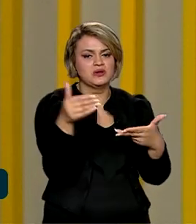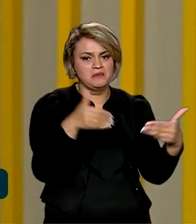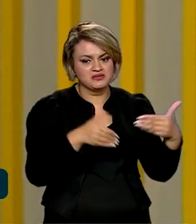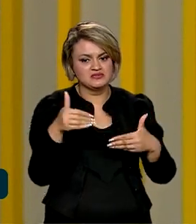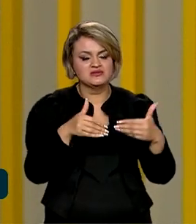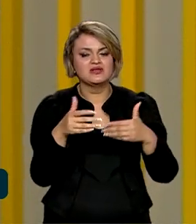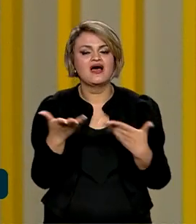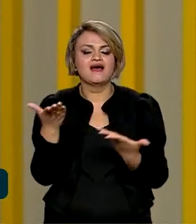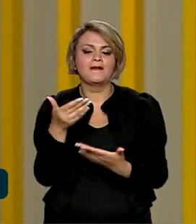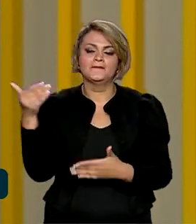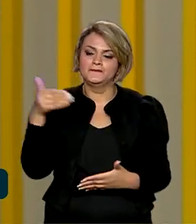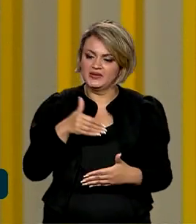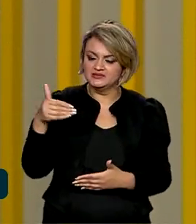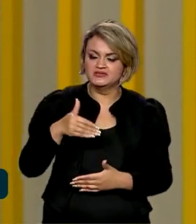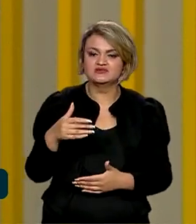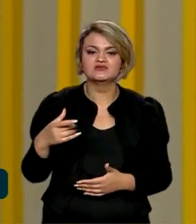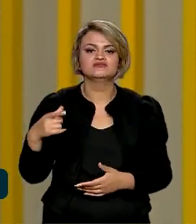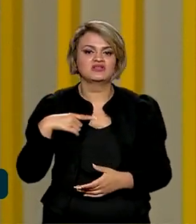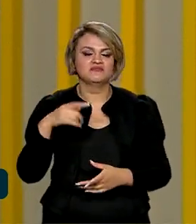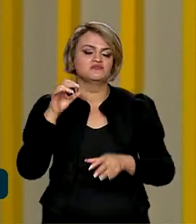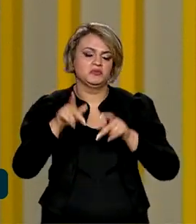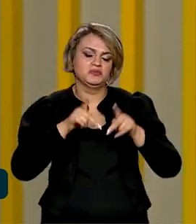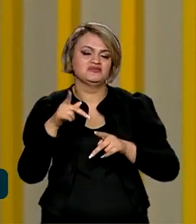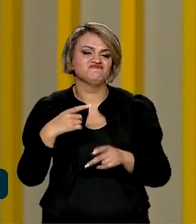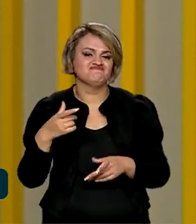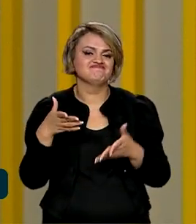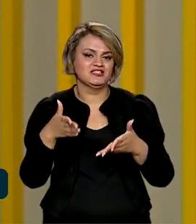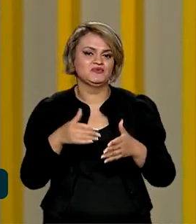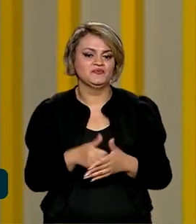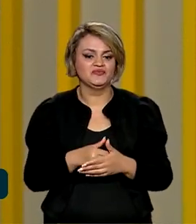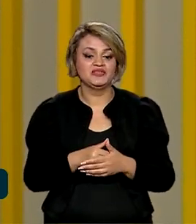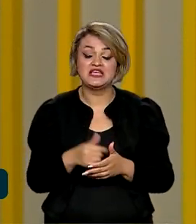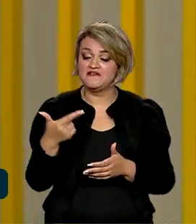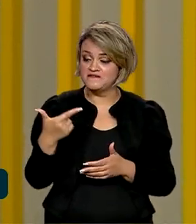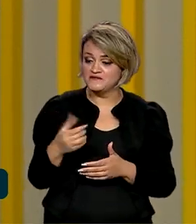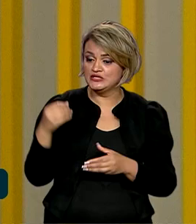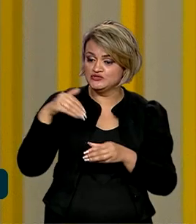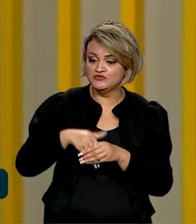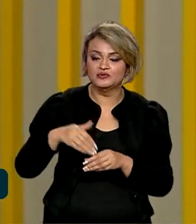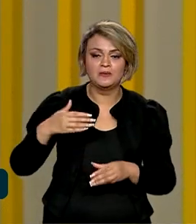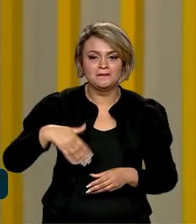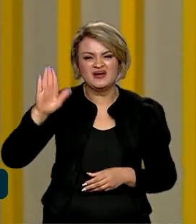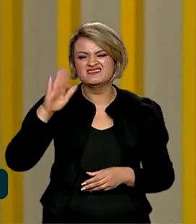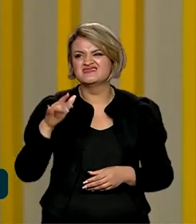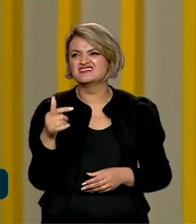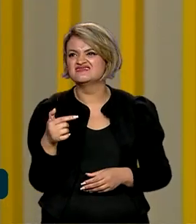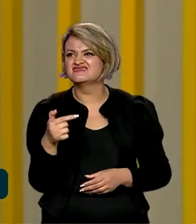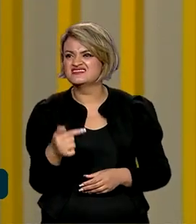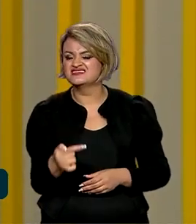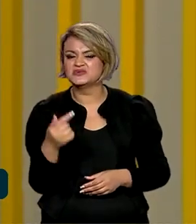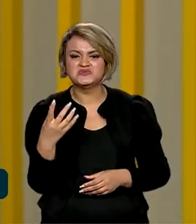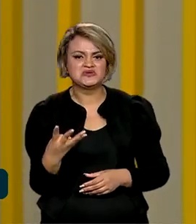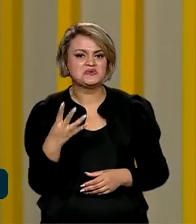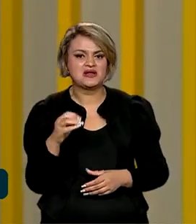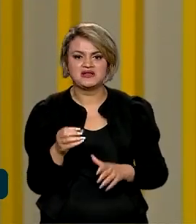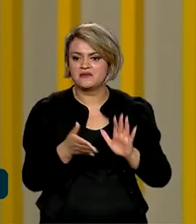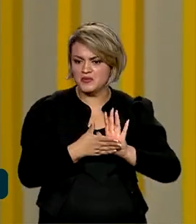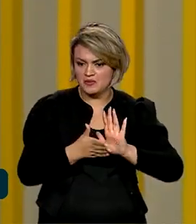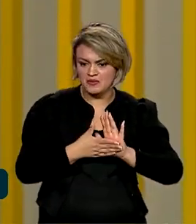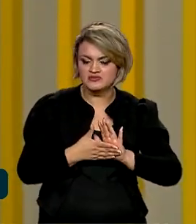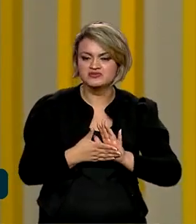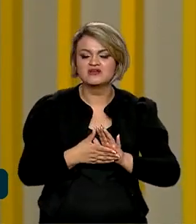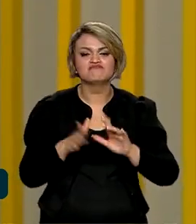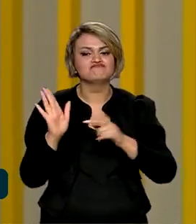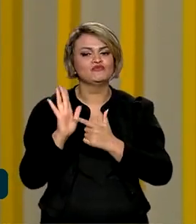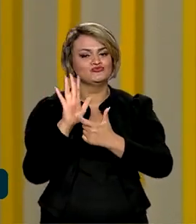essa participação direta da população. E as 20 mais votadas, como eu falei, em torno de 740 propostas, foram